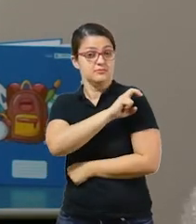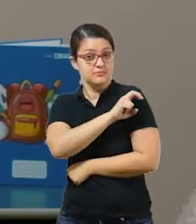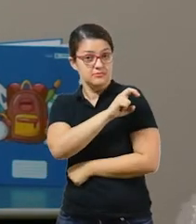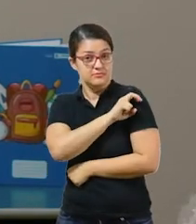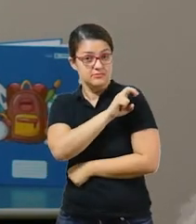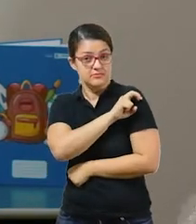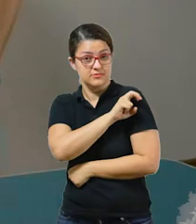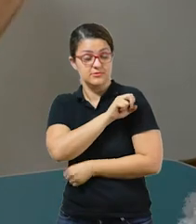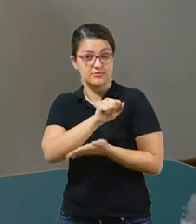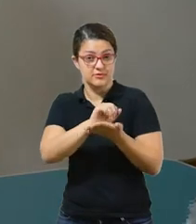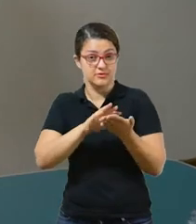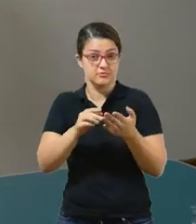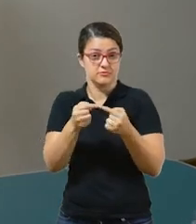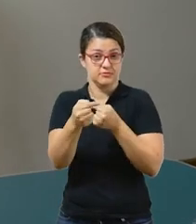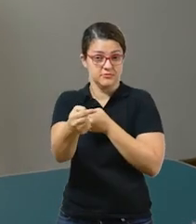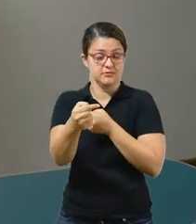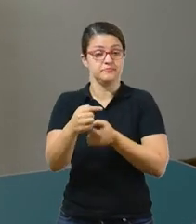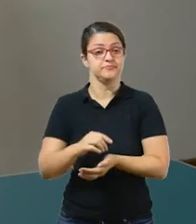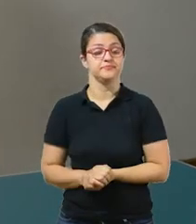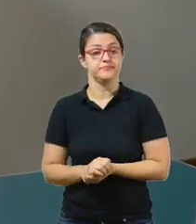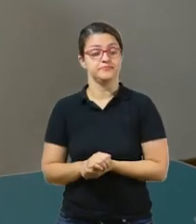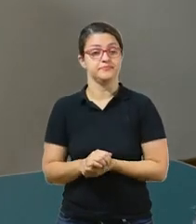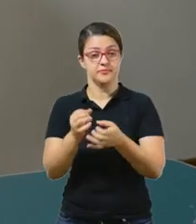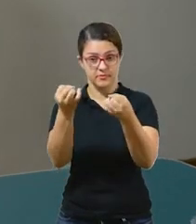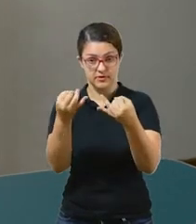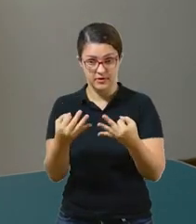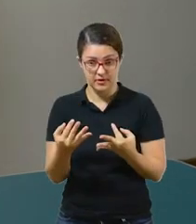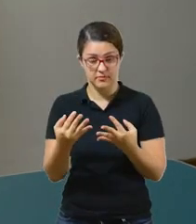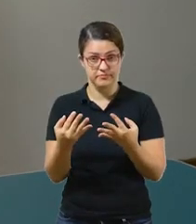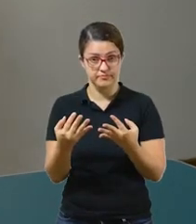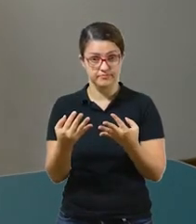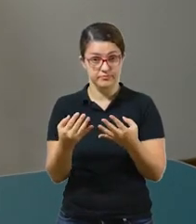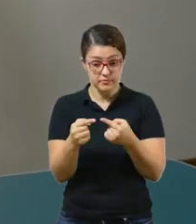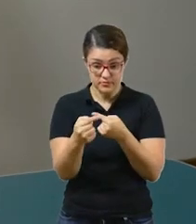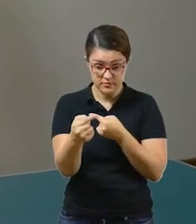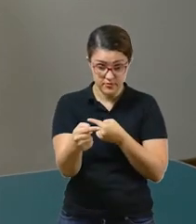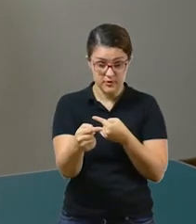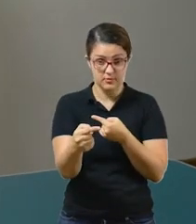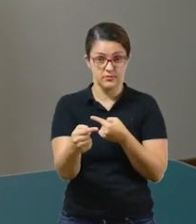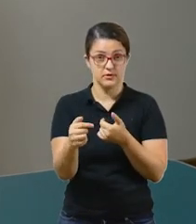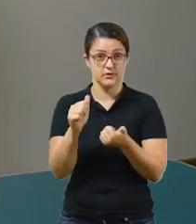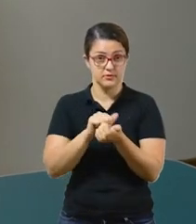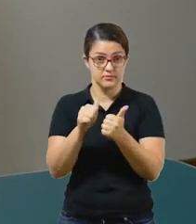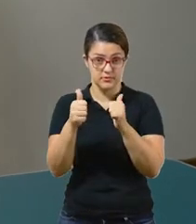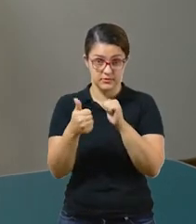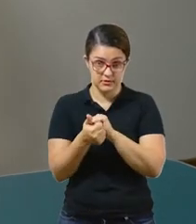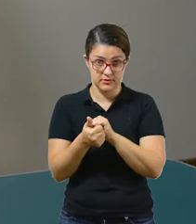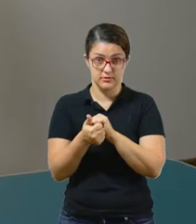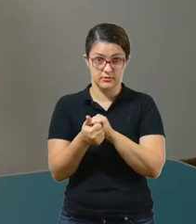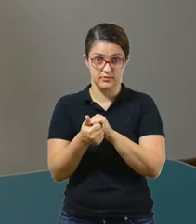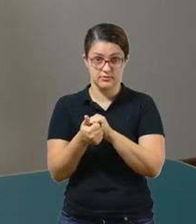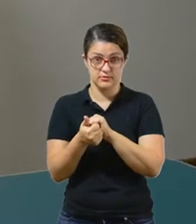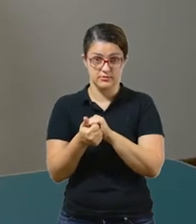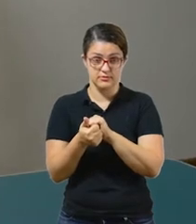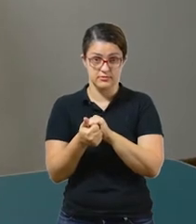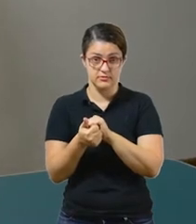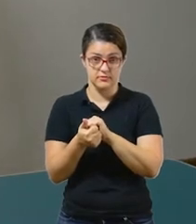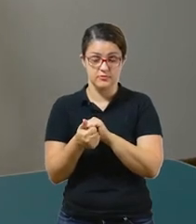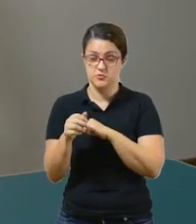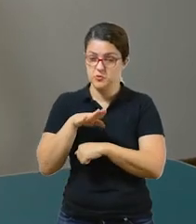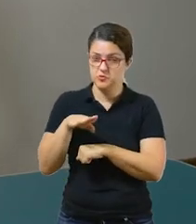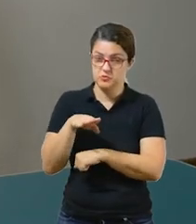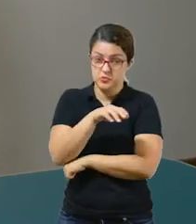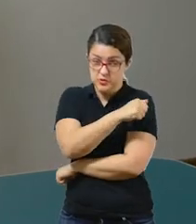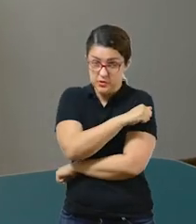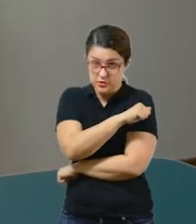dessa semana. Essa semana nós temos, continuamos com as nossas atividades adaptadas para os alunos com deficiência, onde